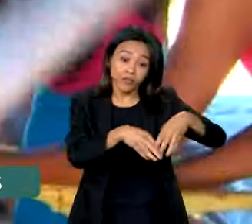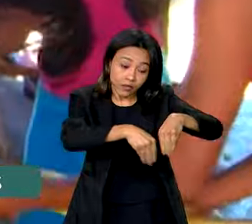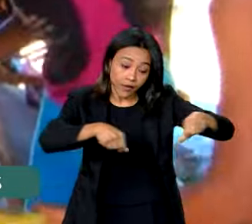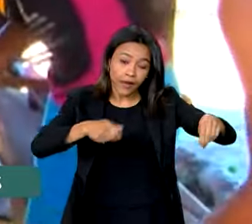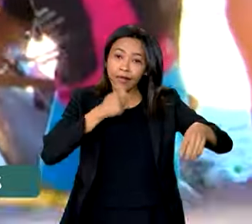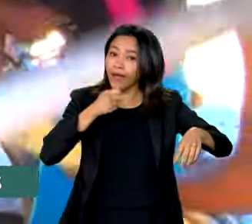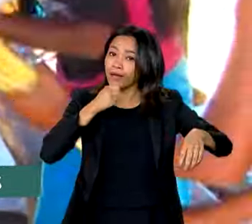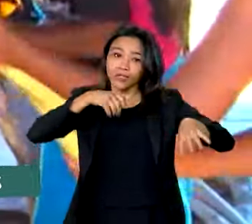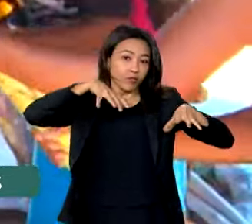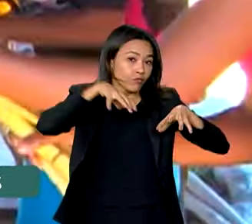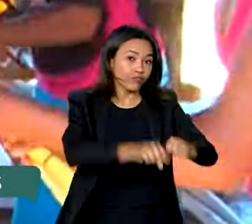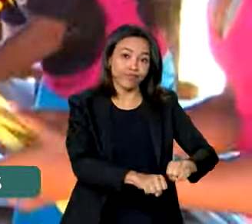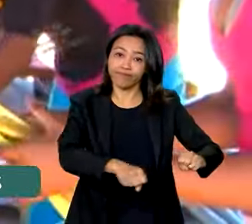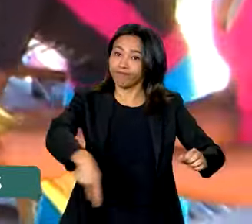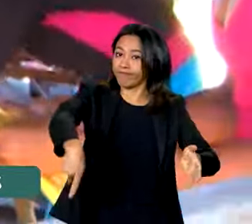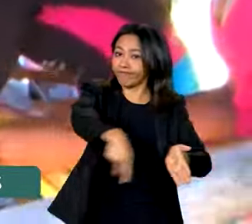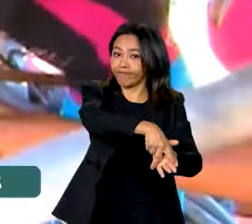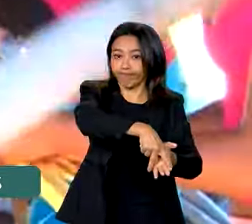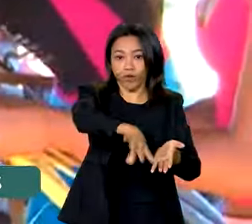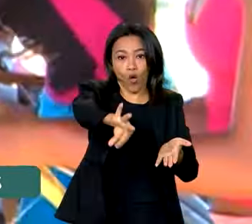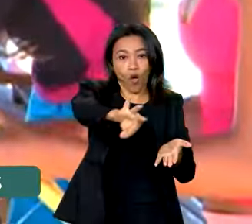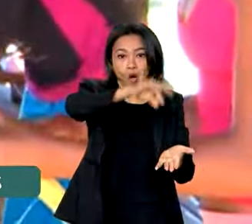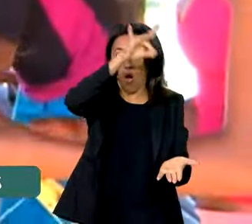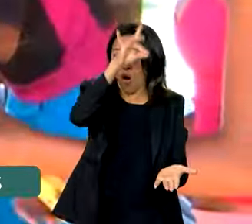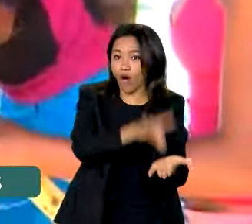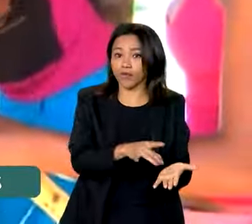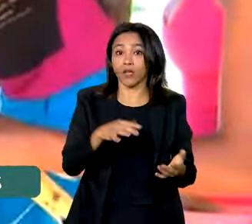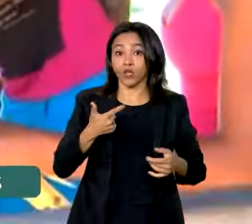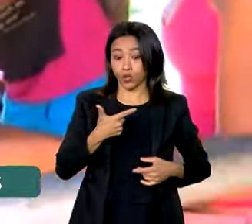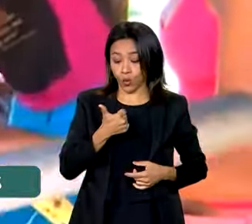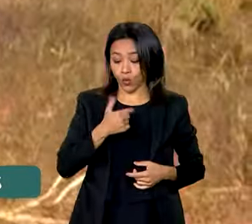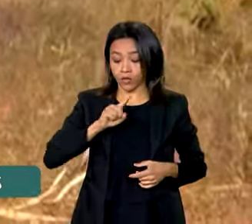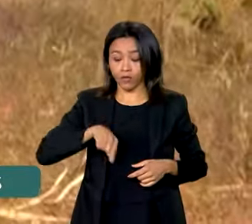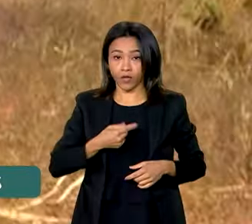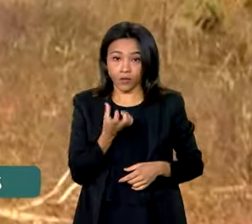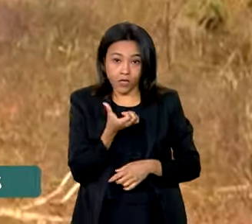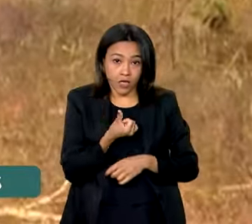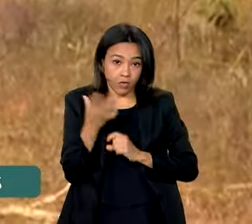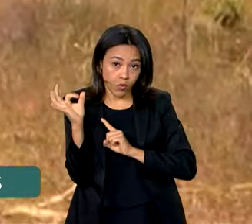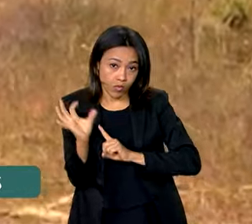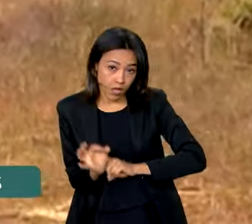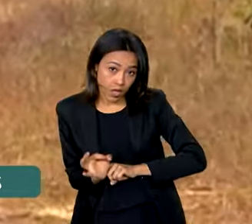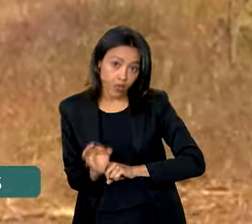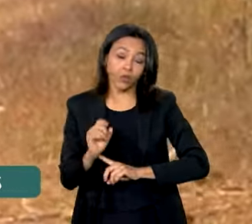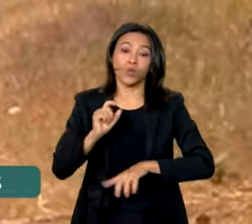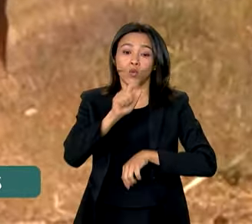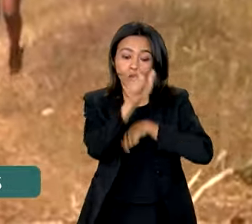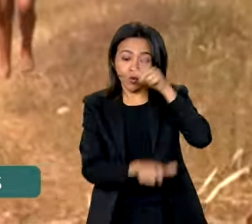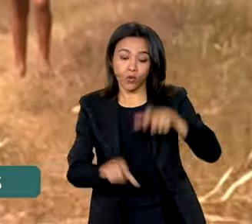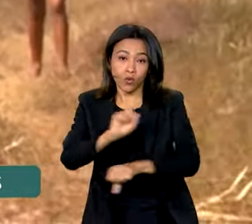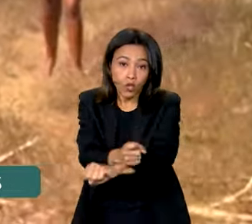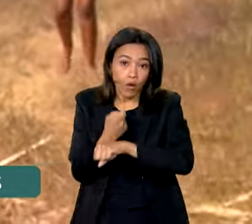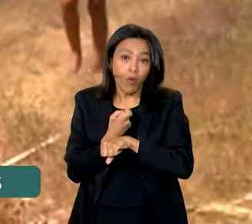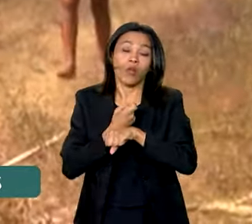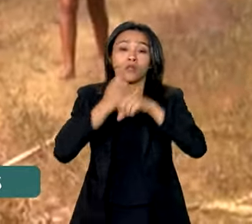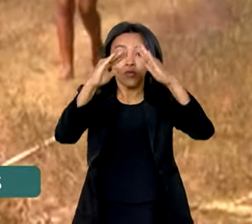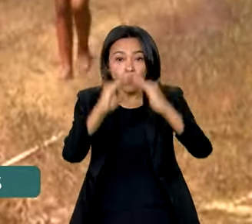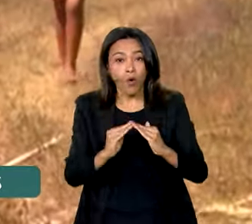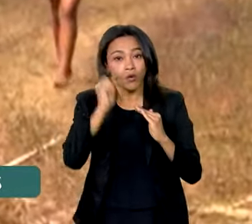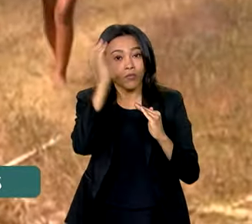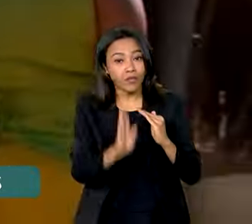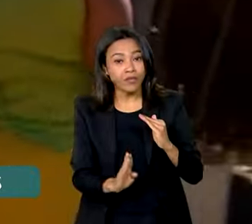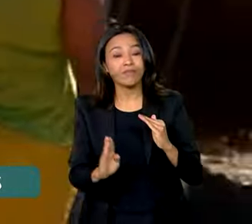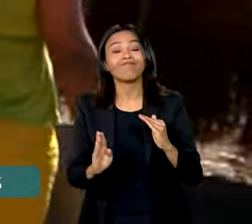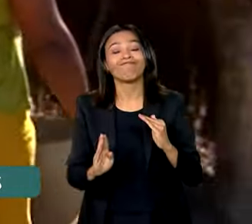delimitadas. Ou seja, apenas 12,6% dos quilombolas residentes no Brasil ocupam